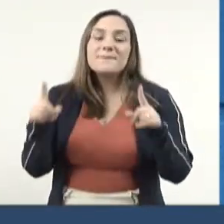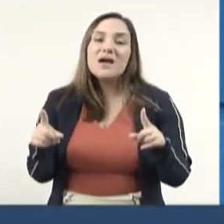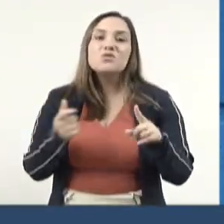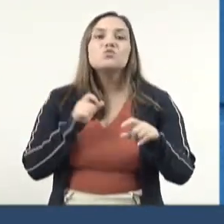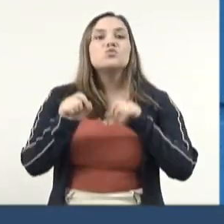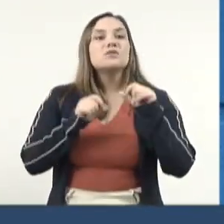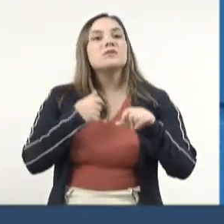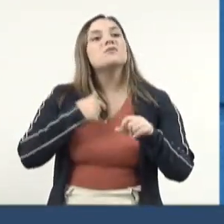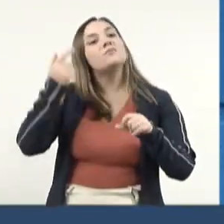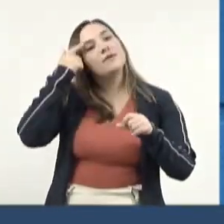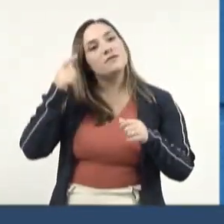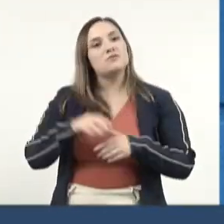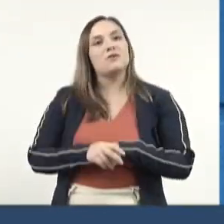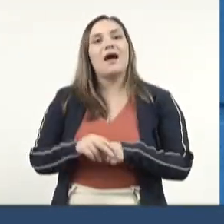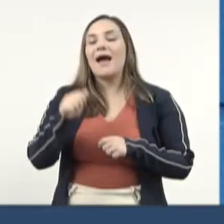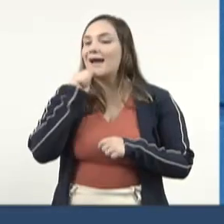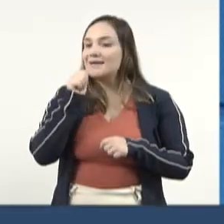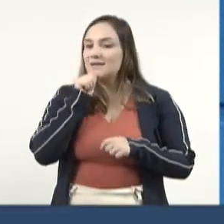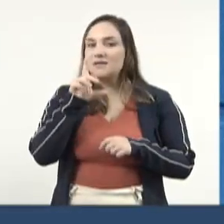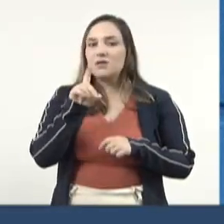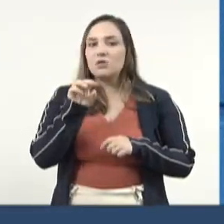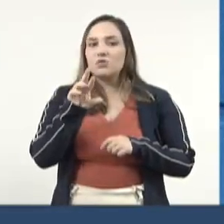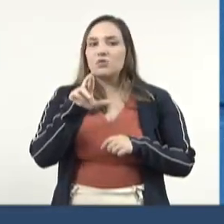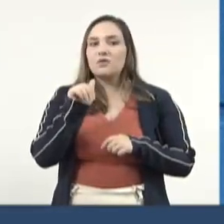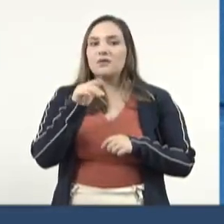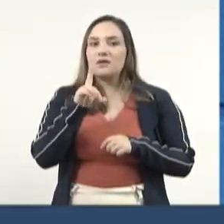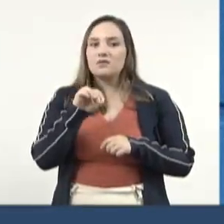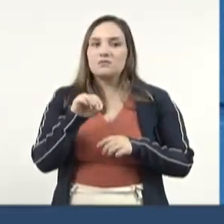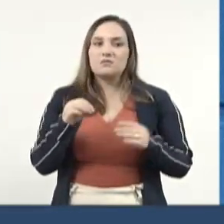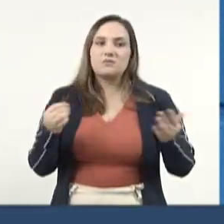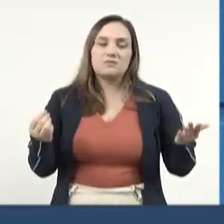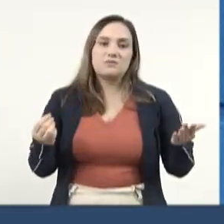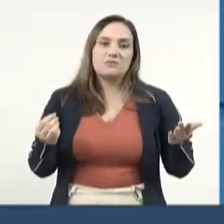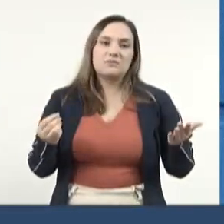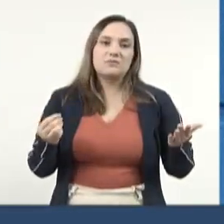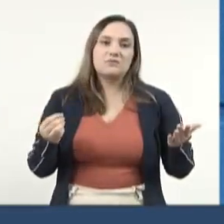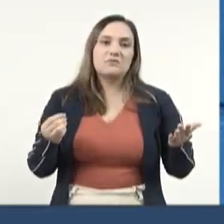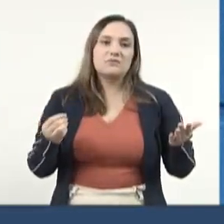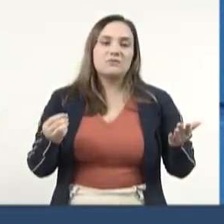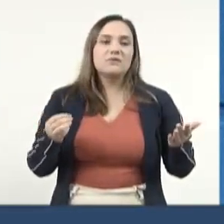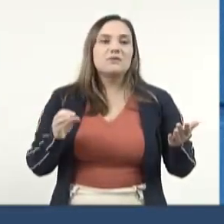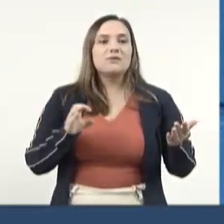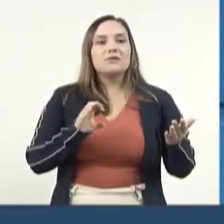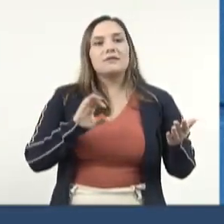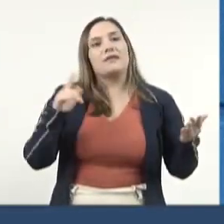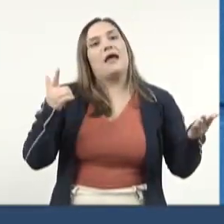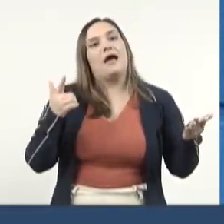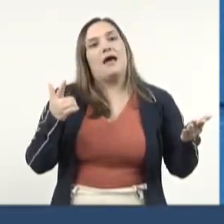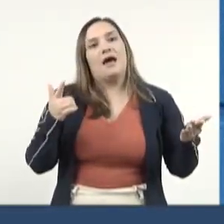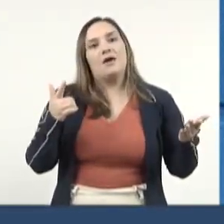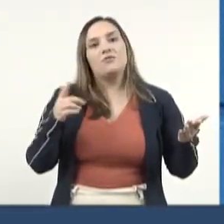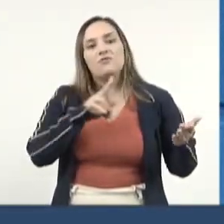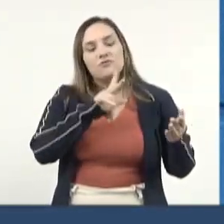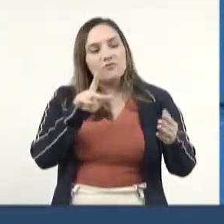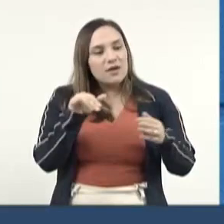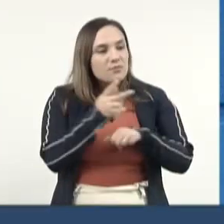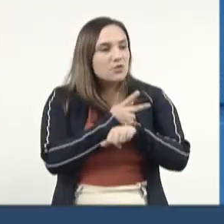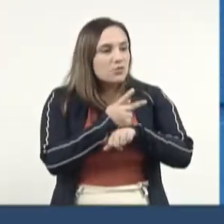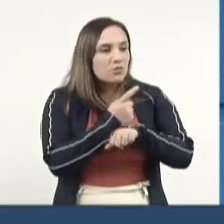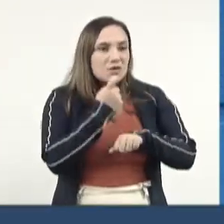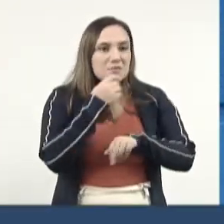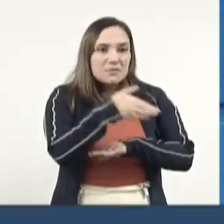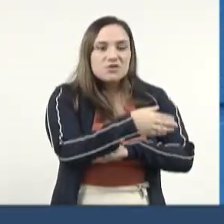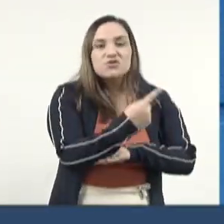entendo também que muito embora o dourado seja o predador, obviamente que ele vai sempre buscar o forrageiro, que é a cadeia alimentícia dele, mas é